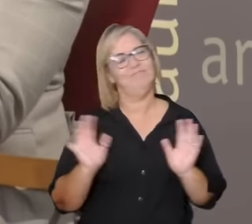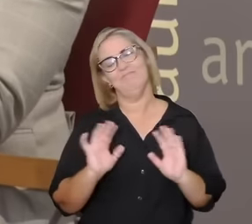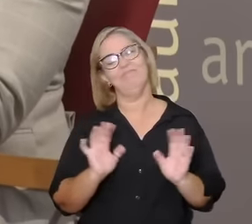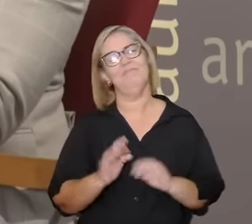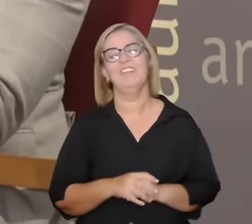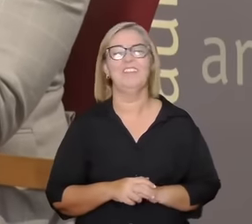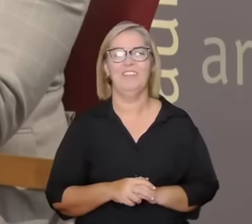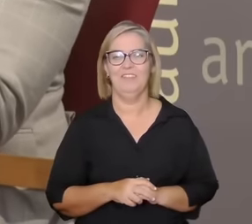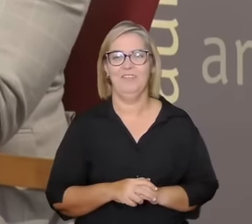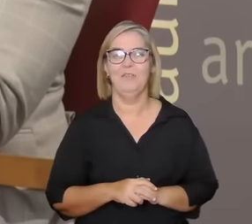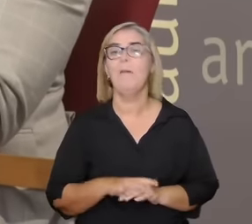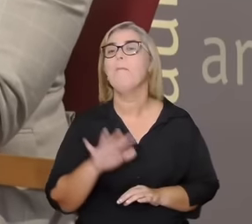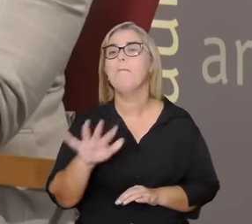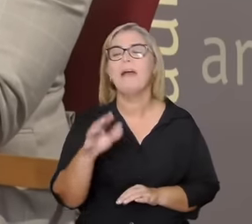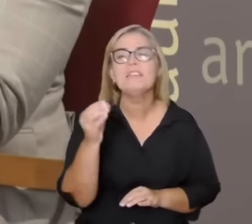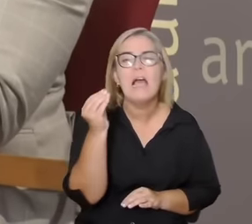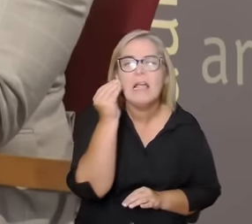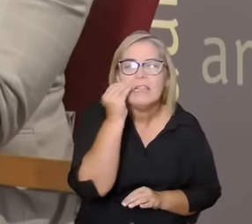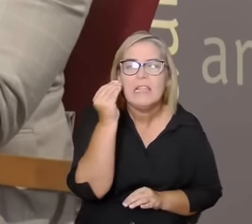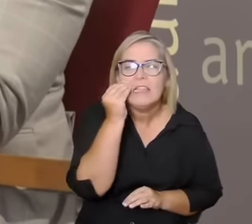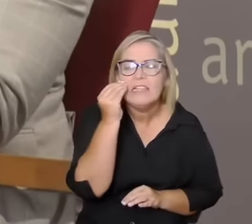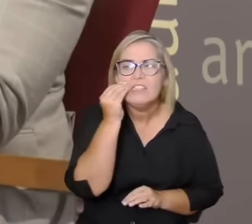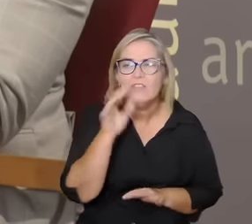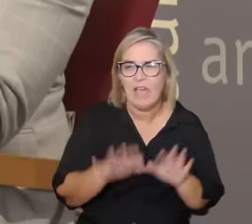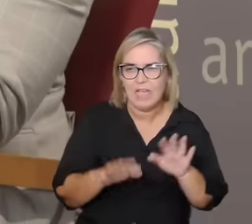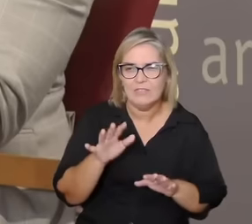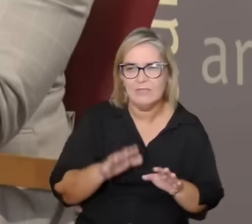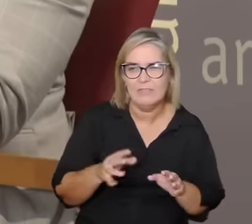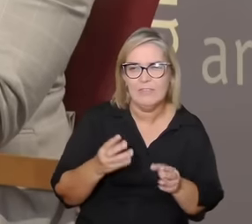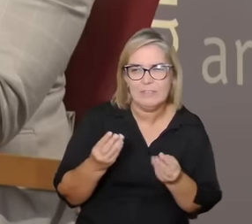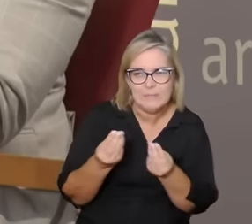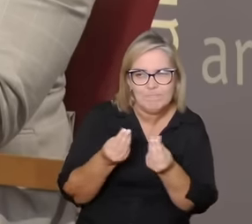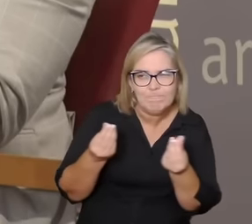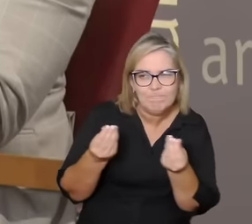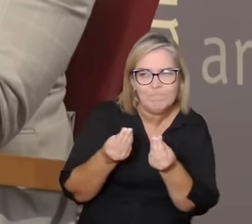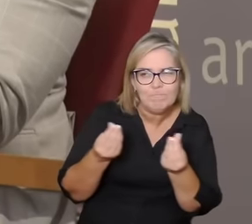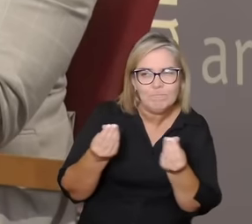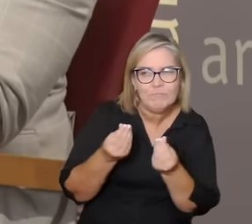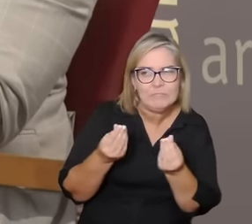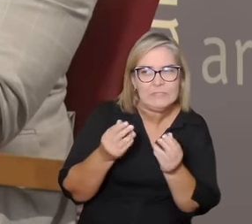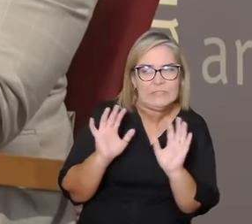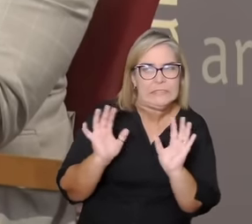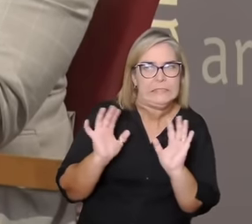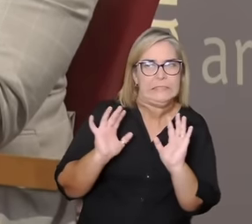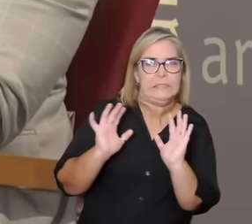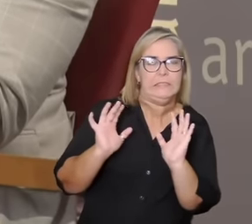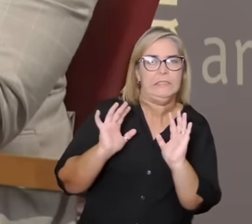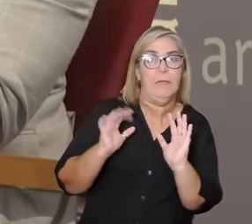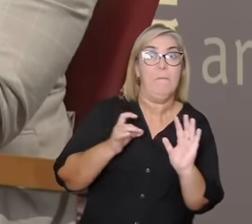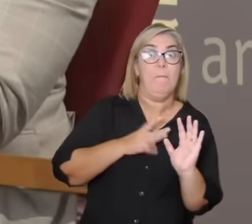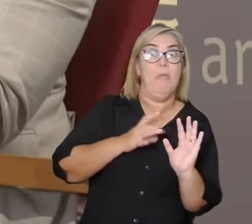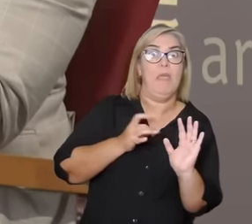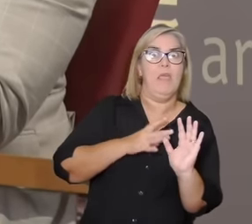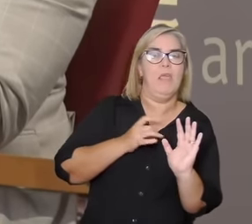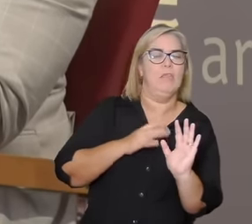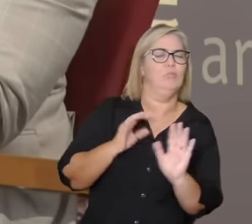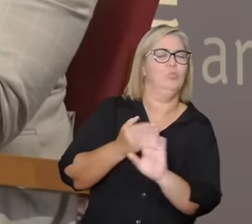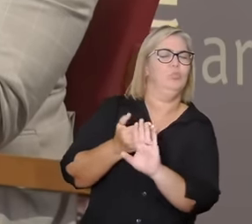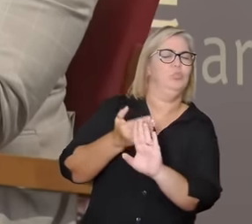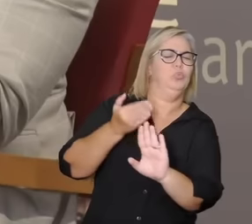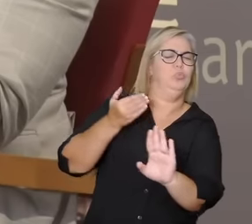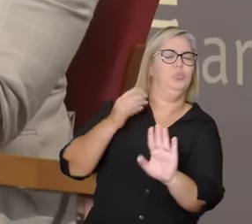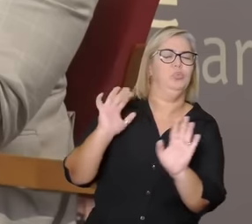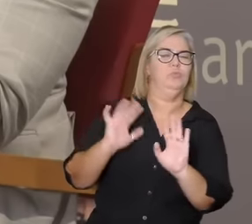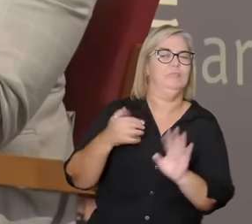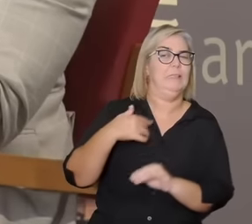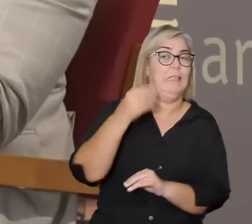a tentativa de não se vincular ela tem relação com uma certa desumanização ela está ligada a uma